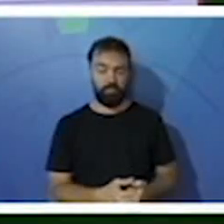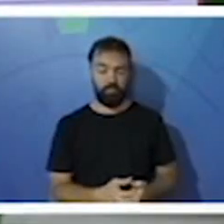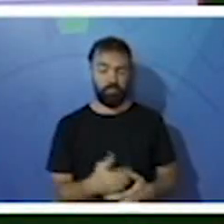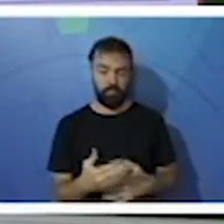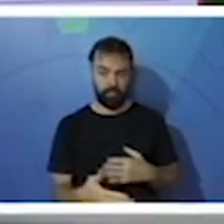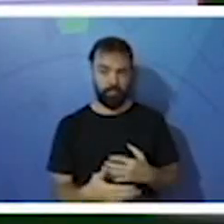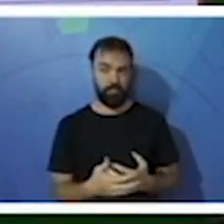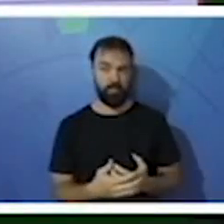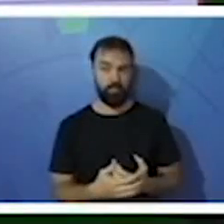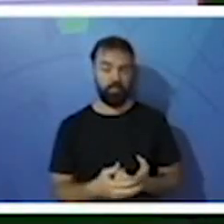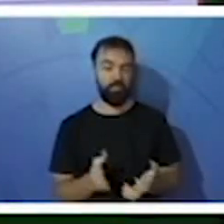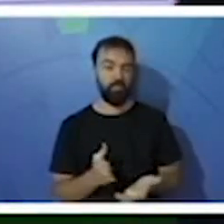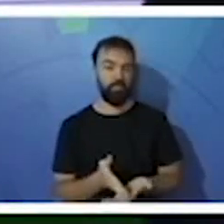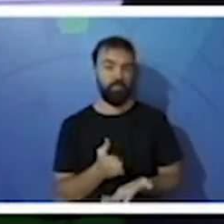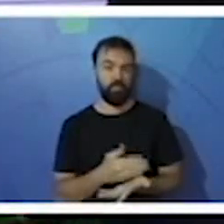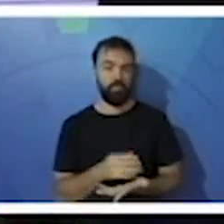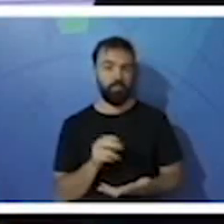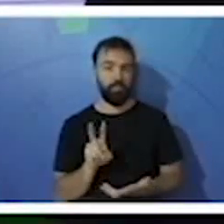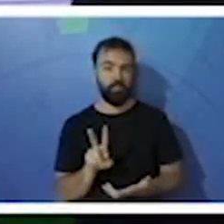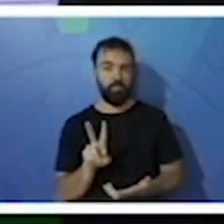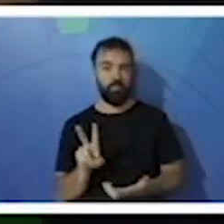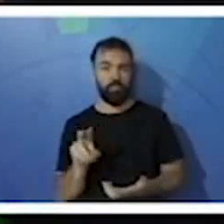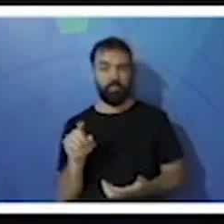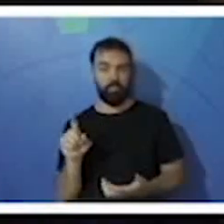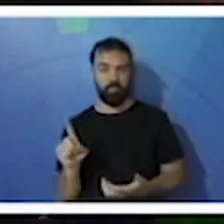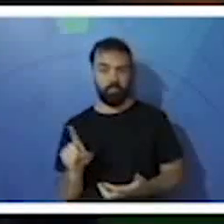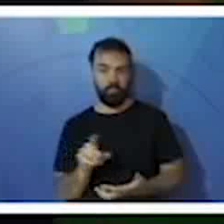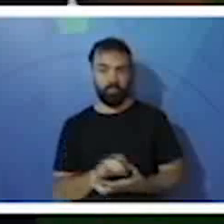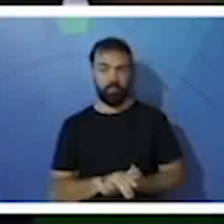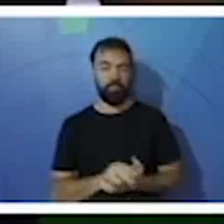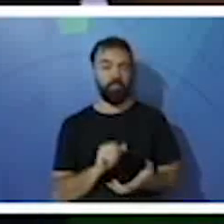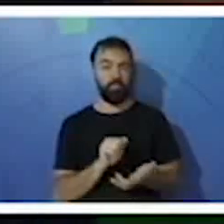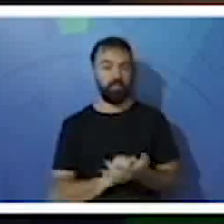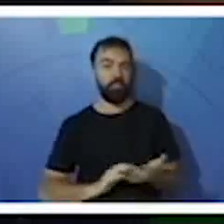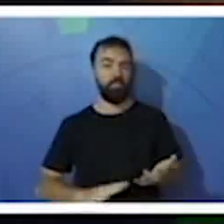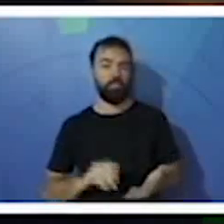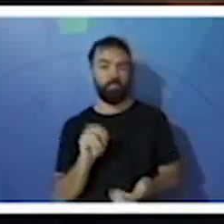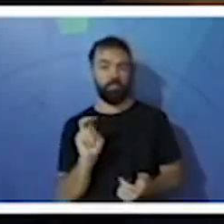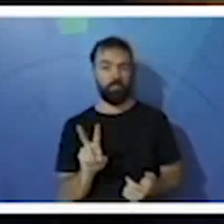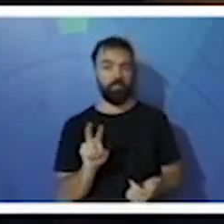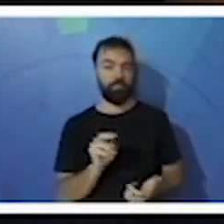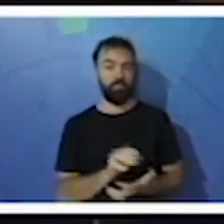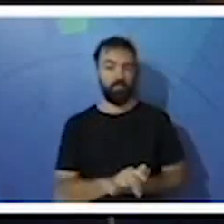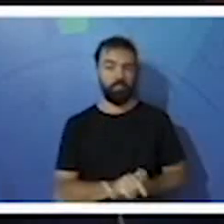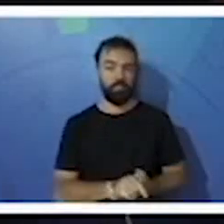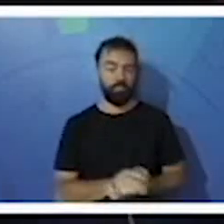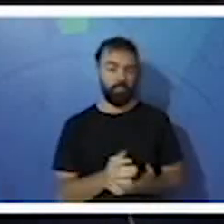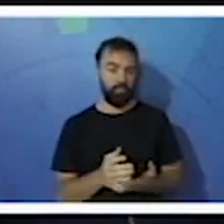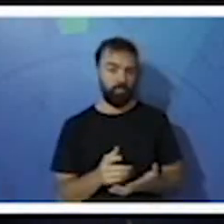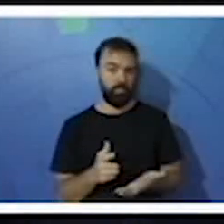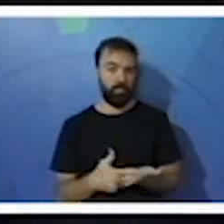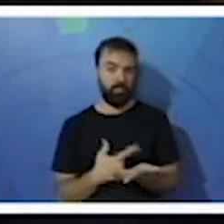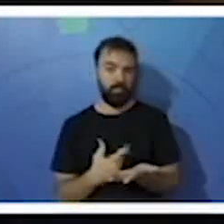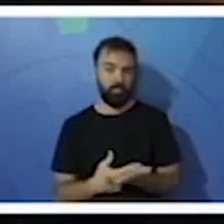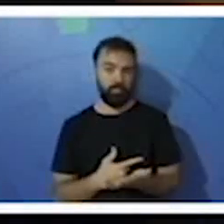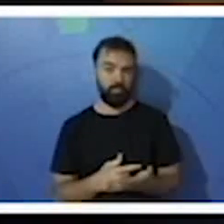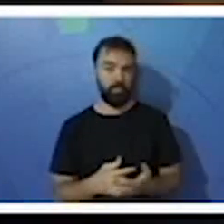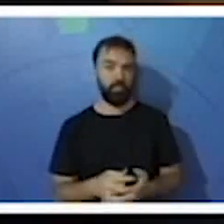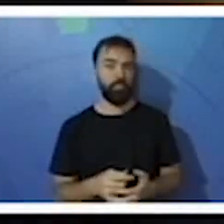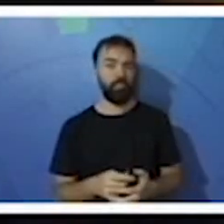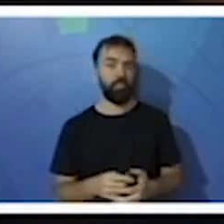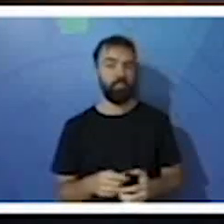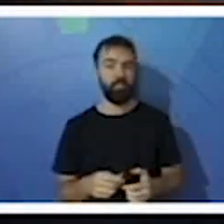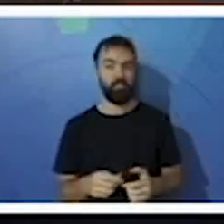Próximo aqui, página 221. Nós vamos para a atividade 2. No livro, A Reforma da